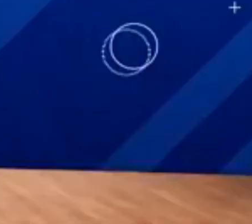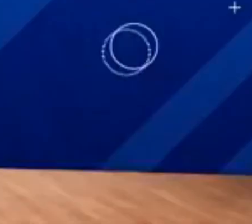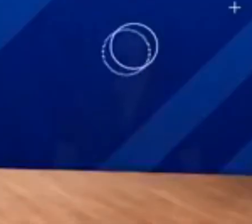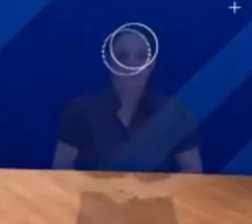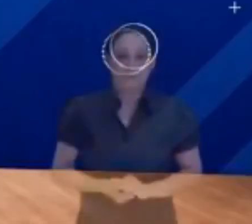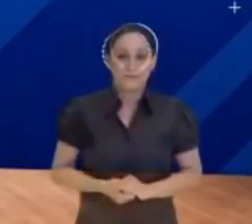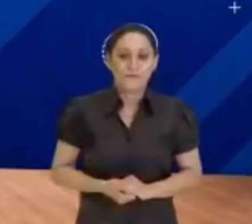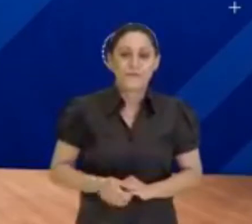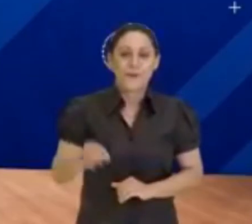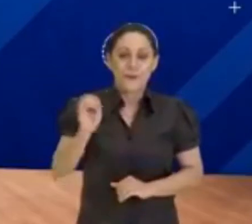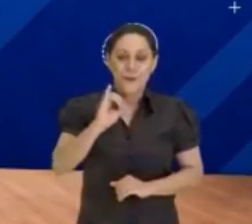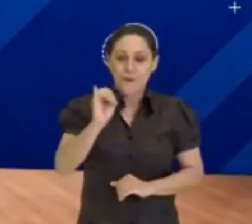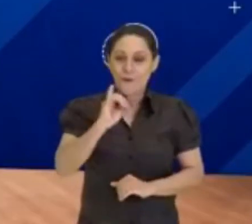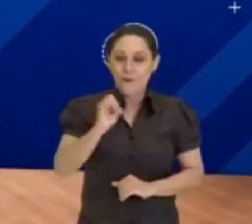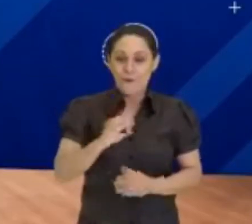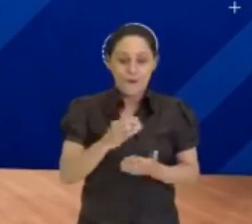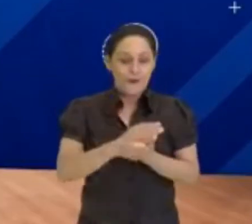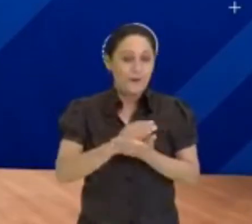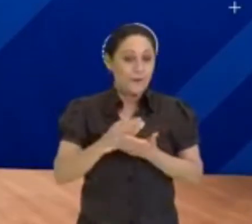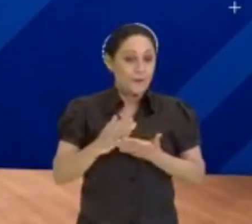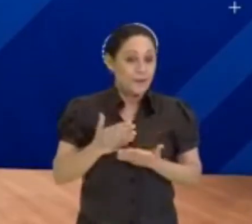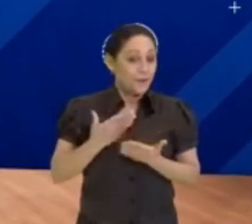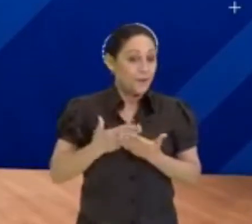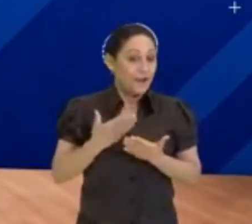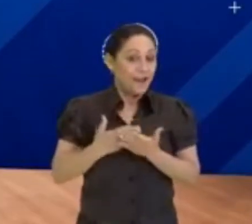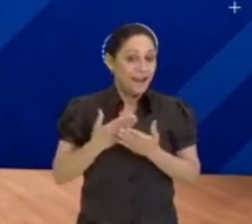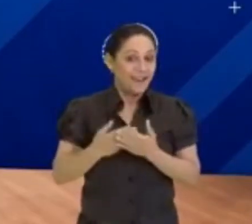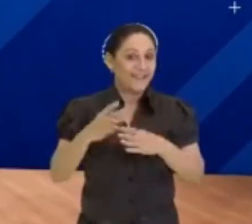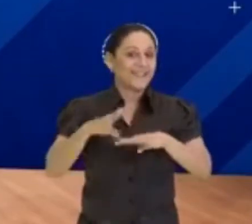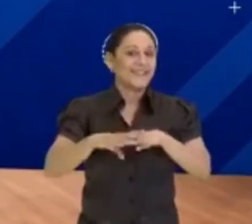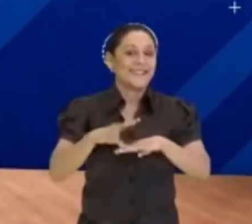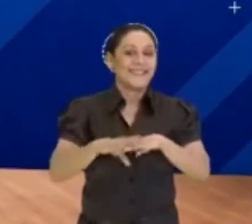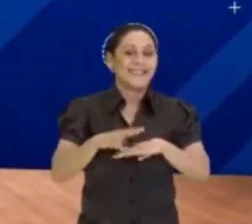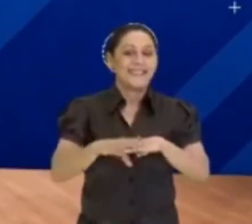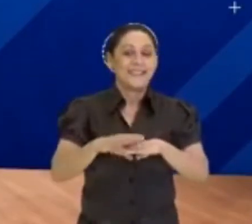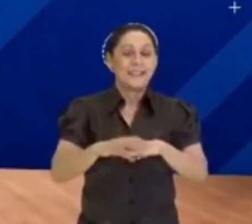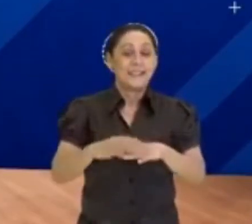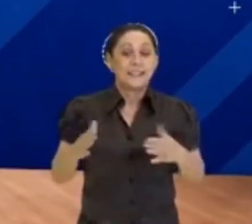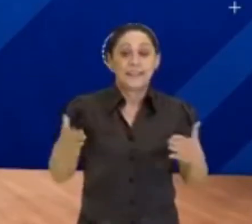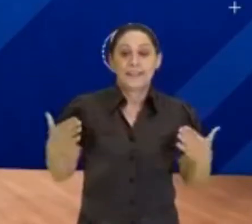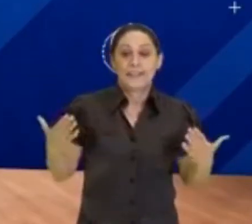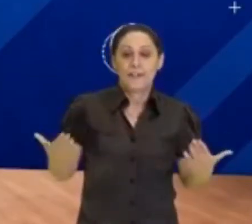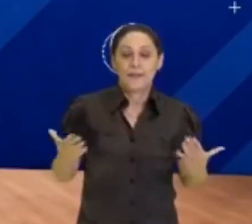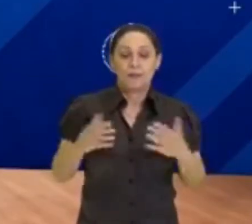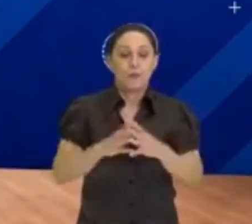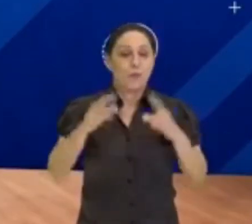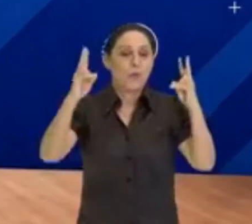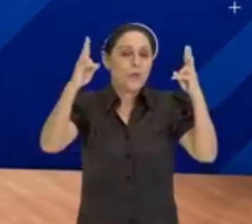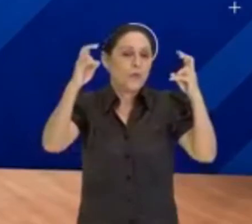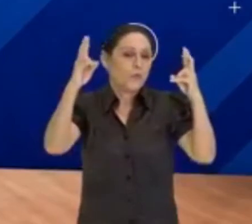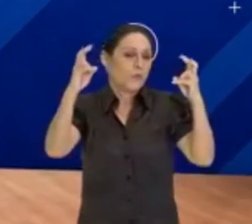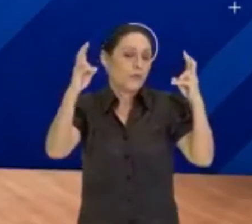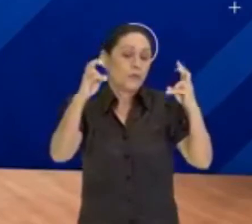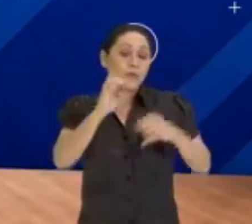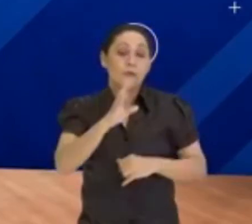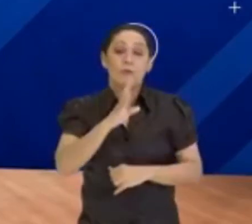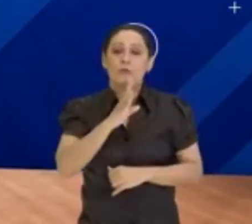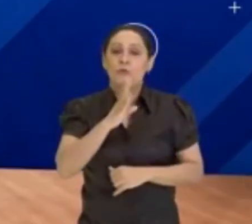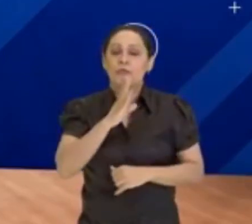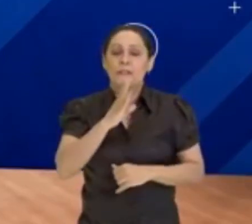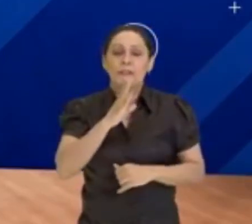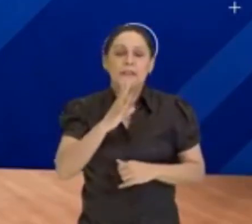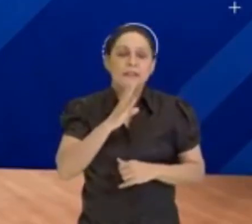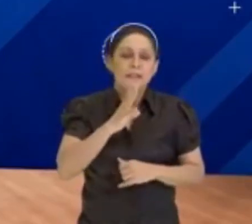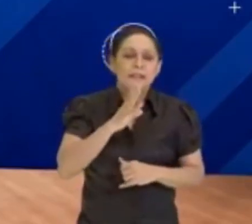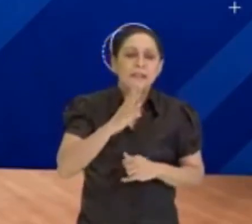Fala, pessoal. Hoje começando mais uma aula de matemática. E nesse caso, a vai falar de um assunto muito conhecido, mas que